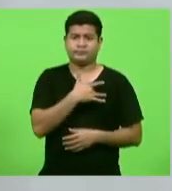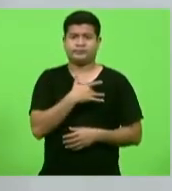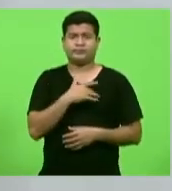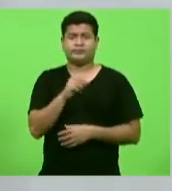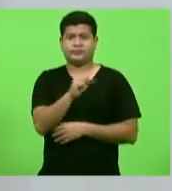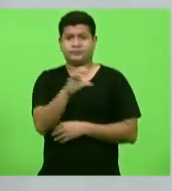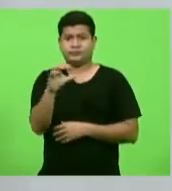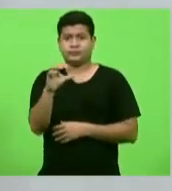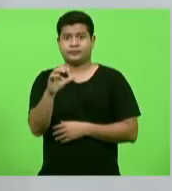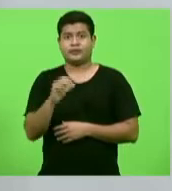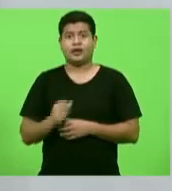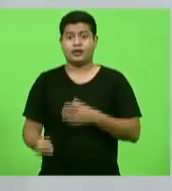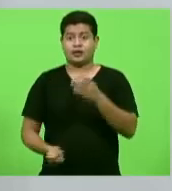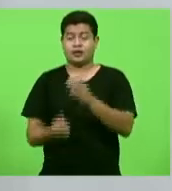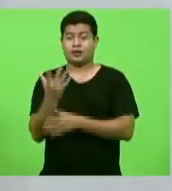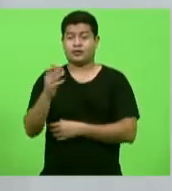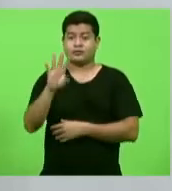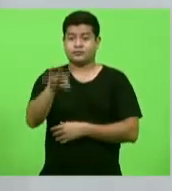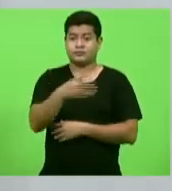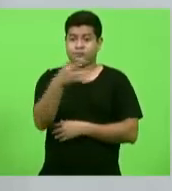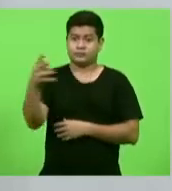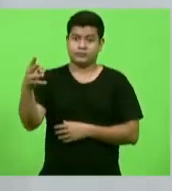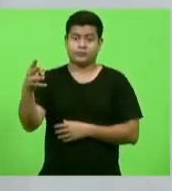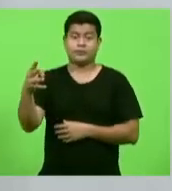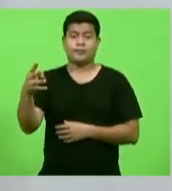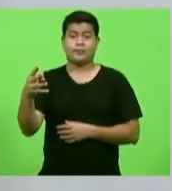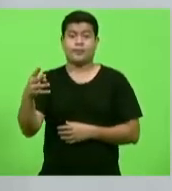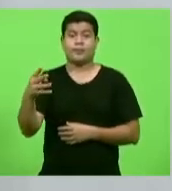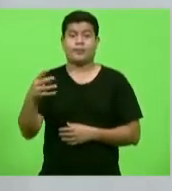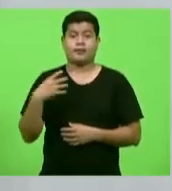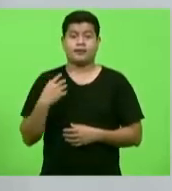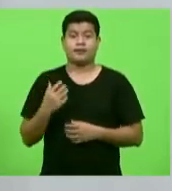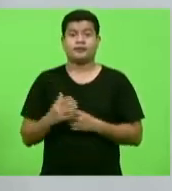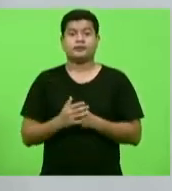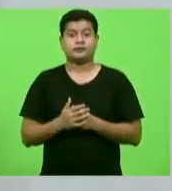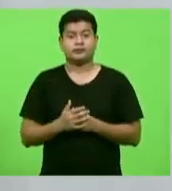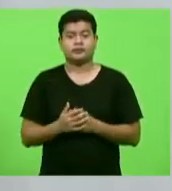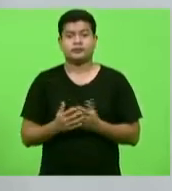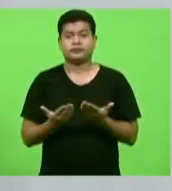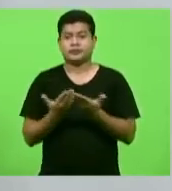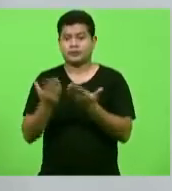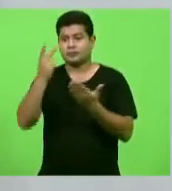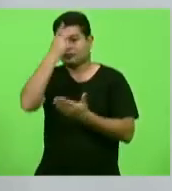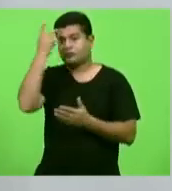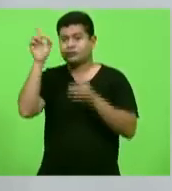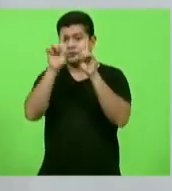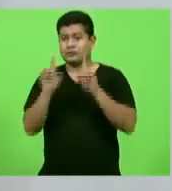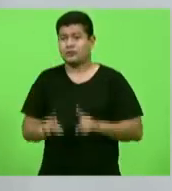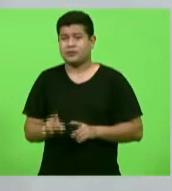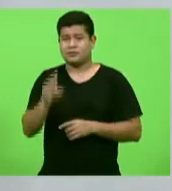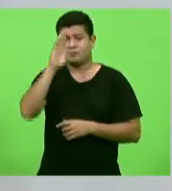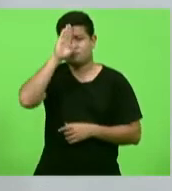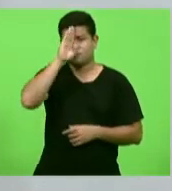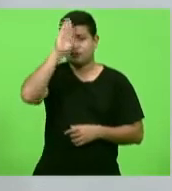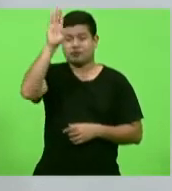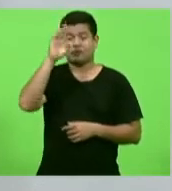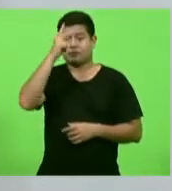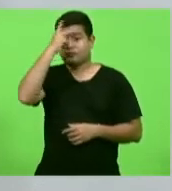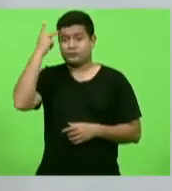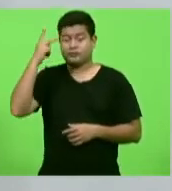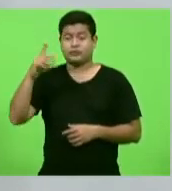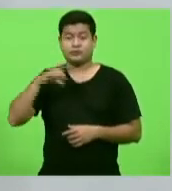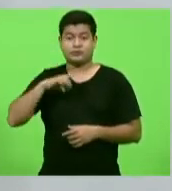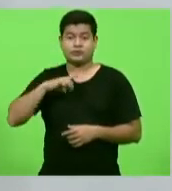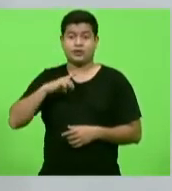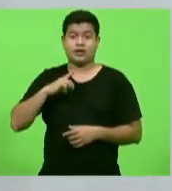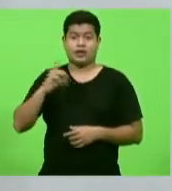calendário diferenciado e especial para as pessoas com deficiência, mas especialmente para as pessoas com